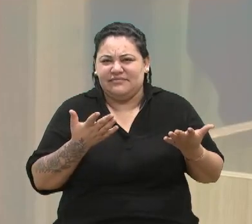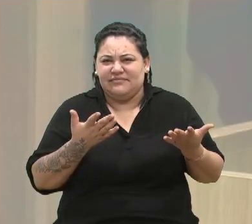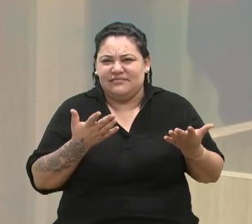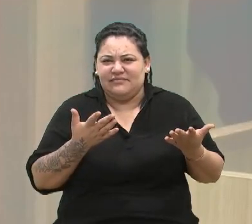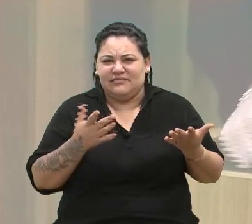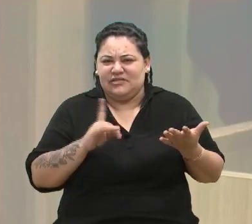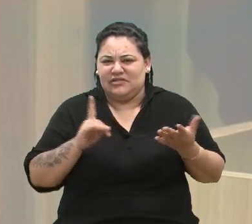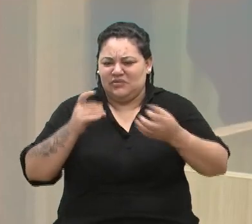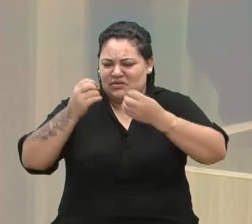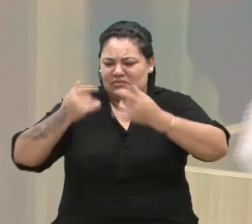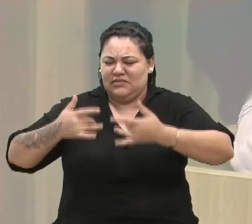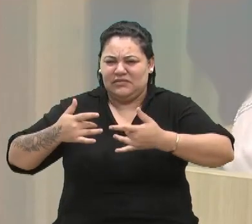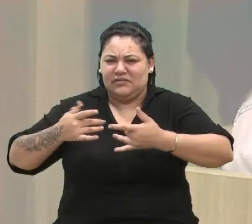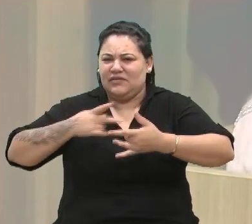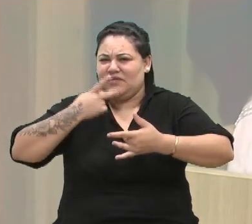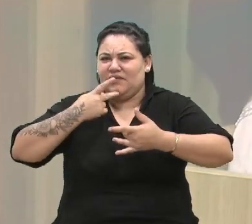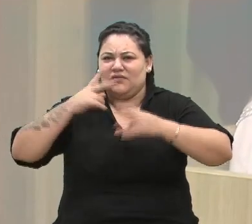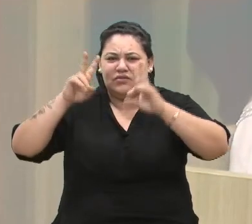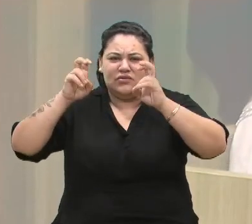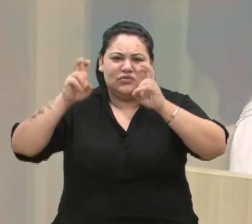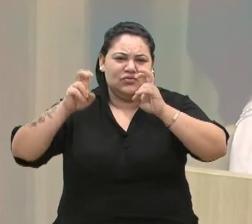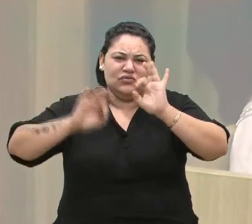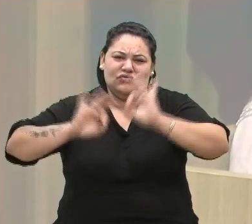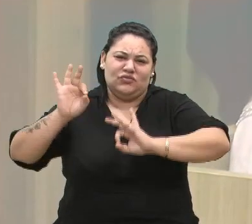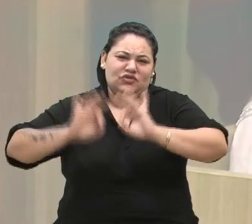sobre o tema do projeto de lei?